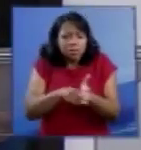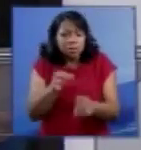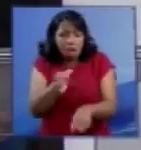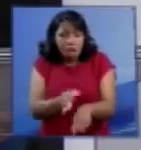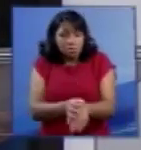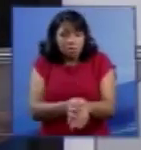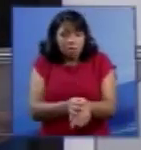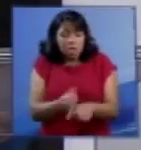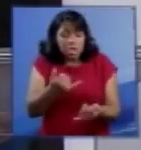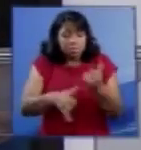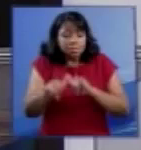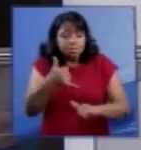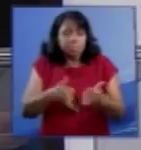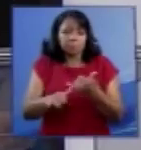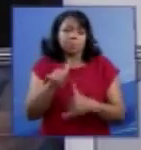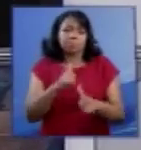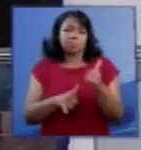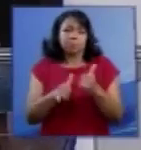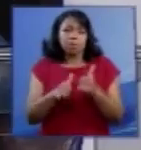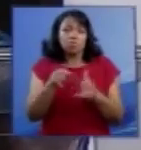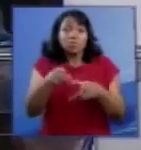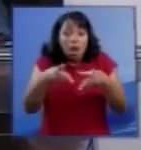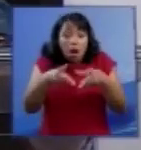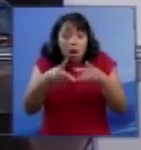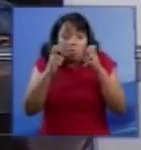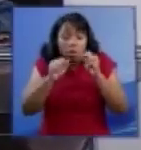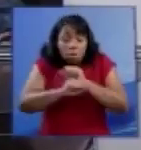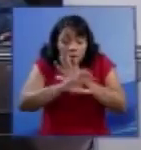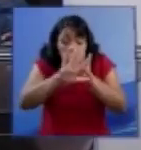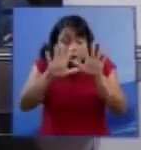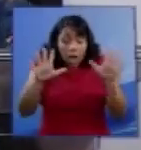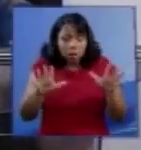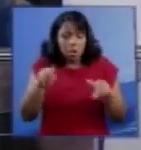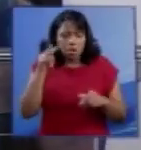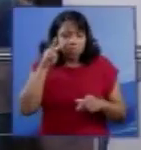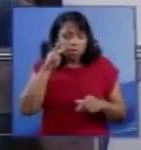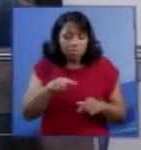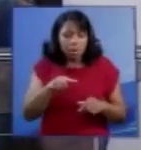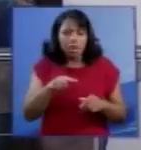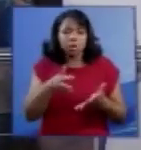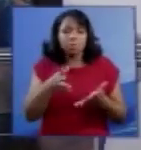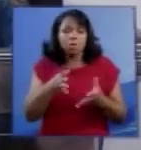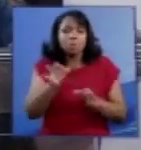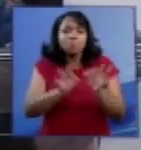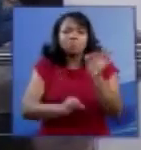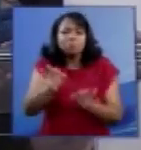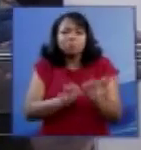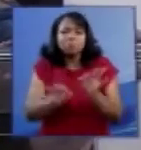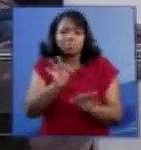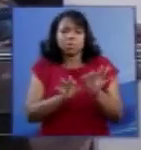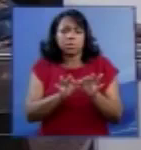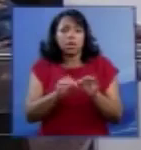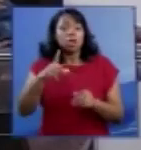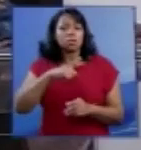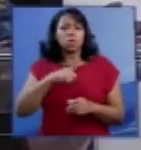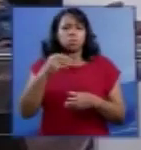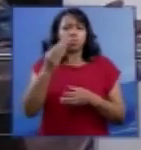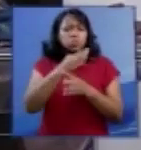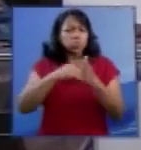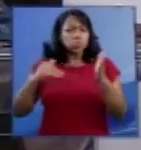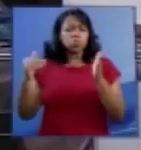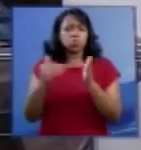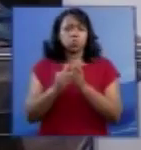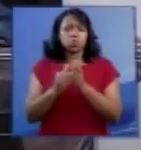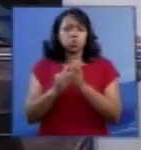bioquimicamente, você observa claramente que ela foi planejada. Existe em tudo isso uma